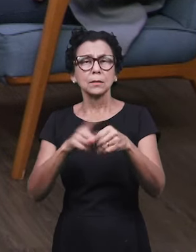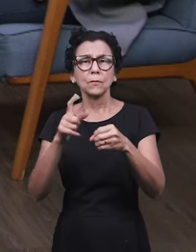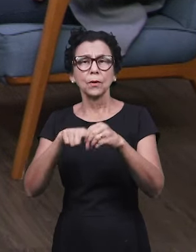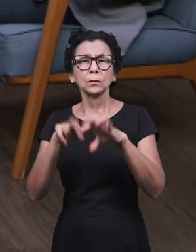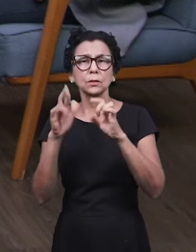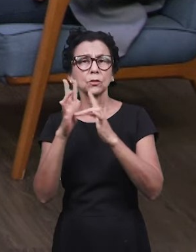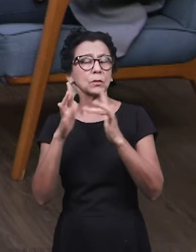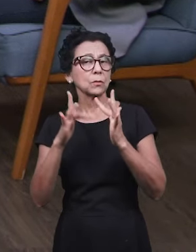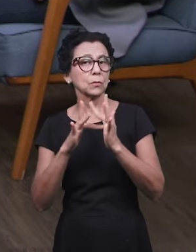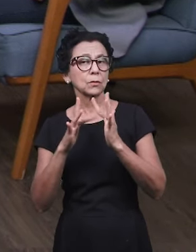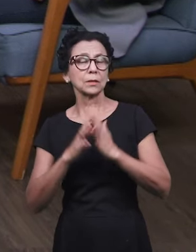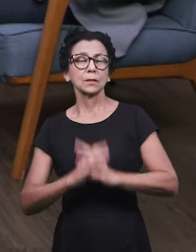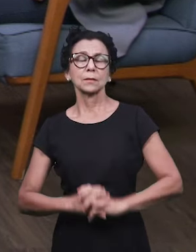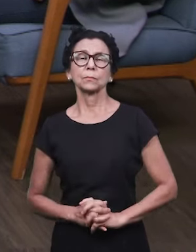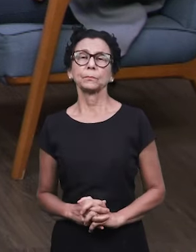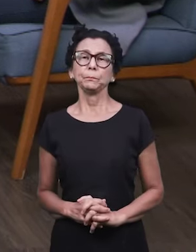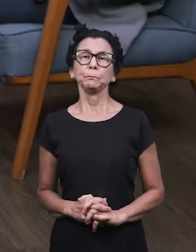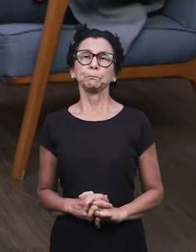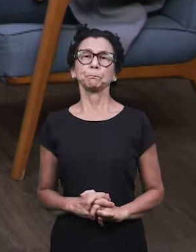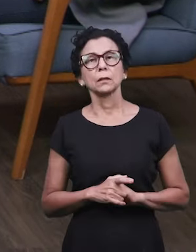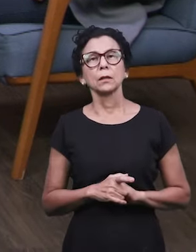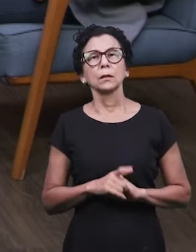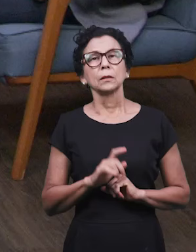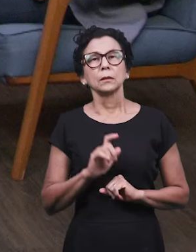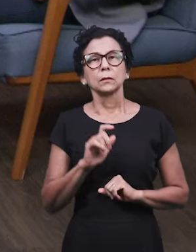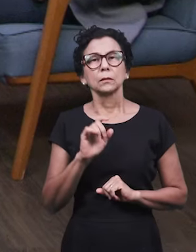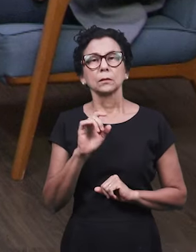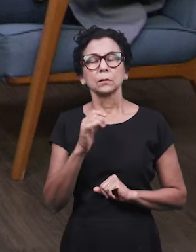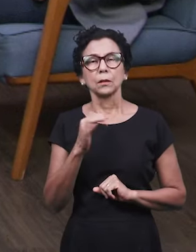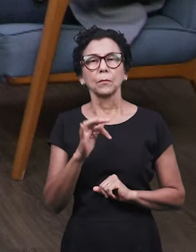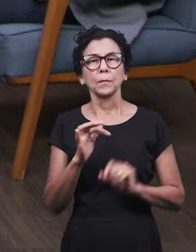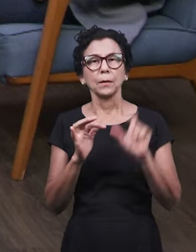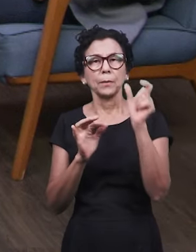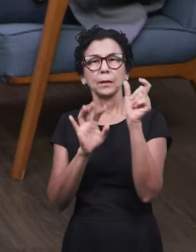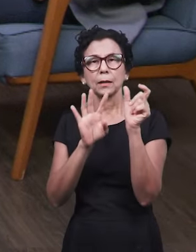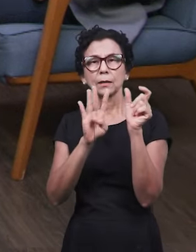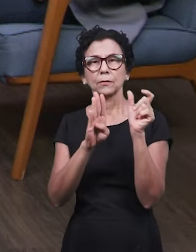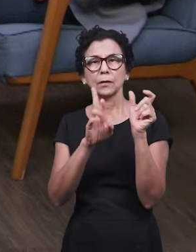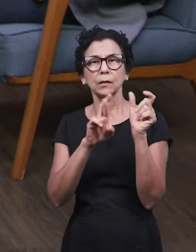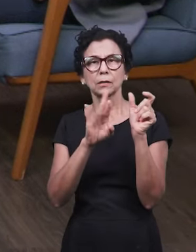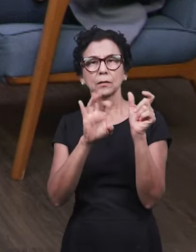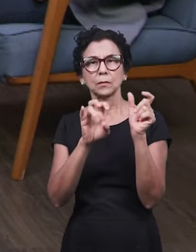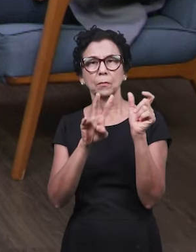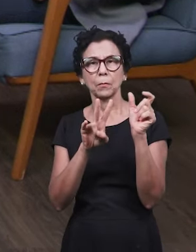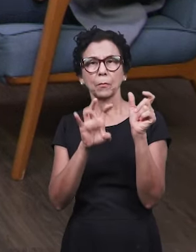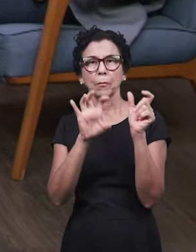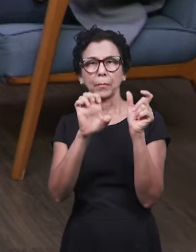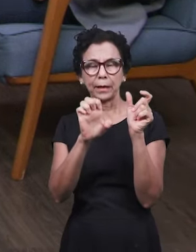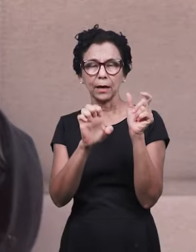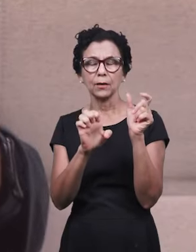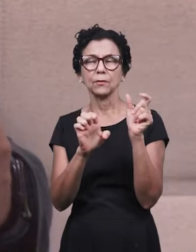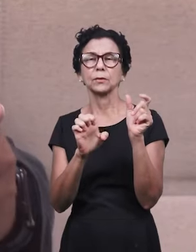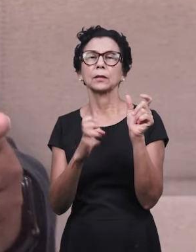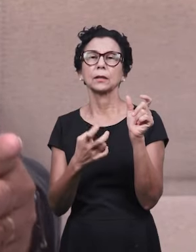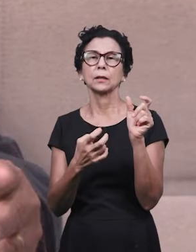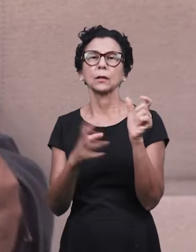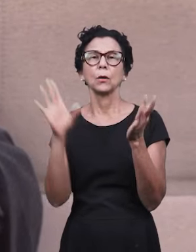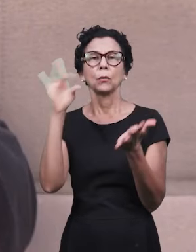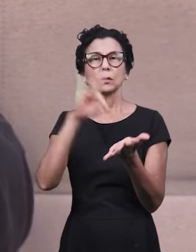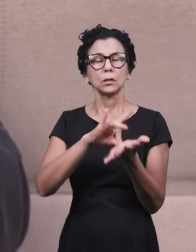Então, essa expressão breve, no original, é a palavra kairos ou kairós.